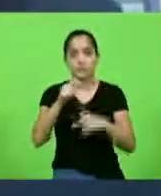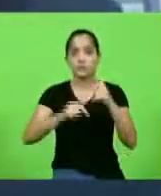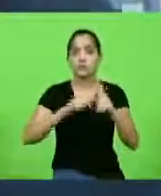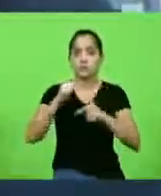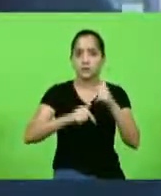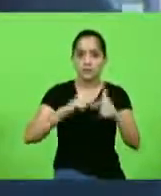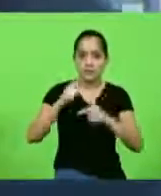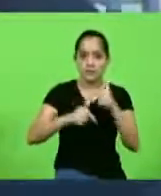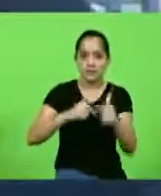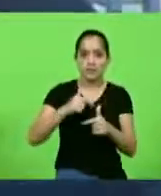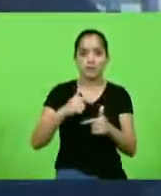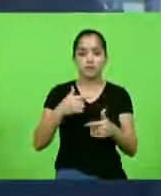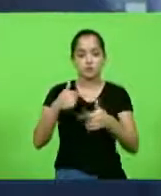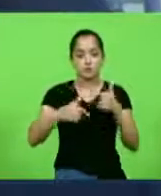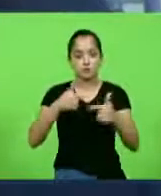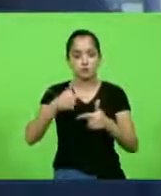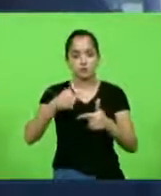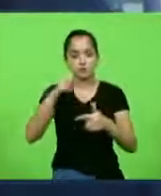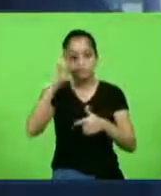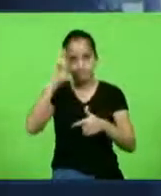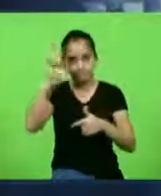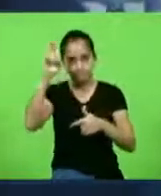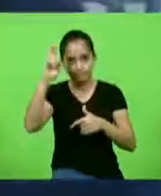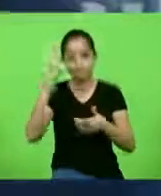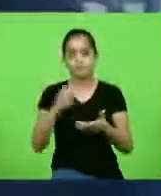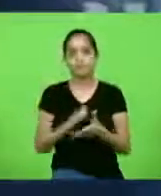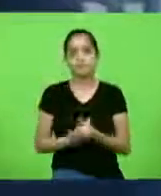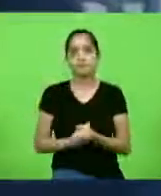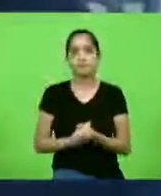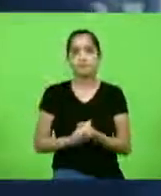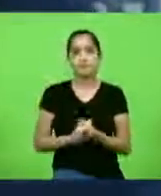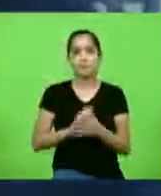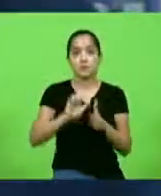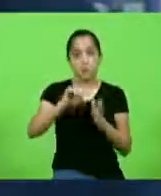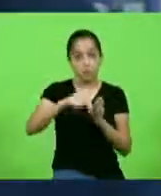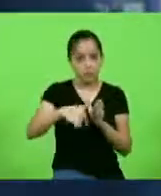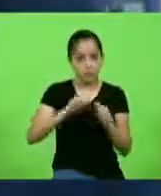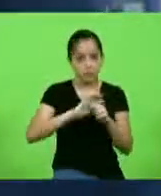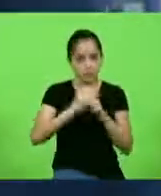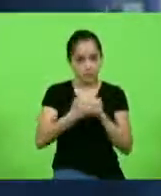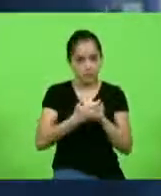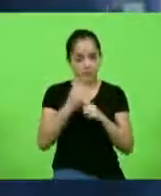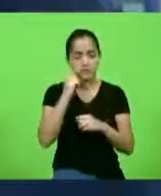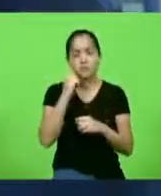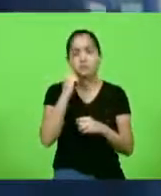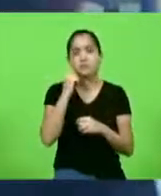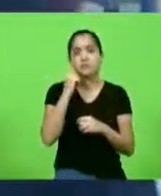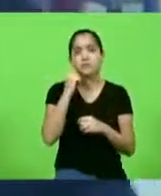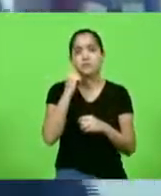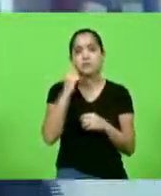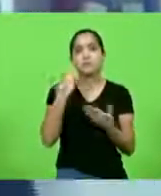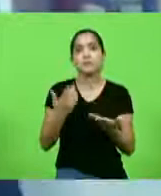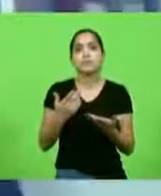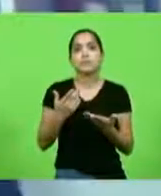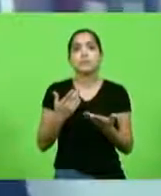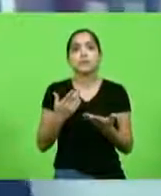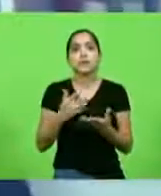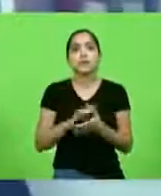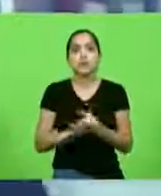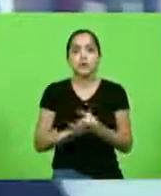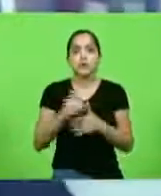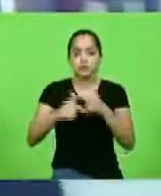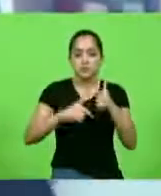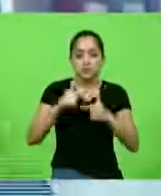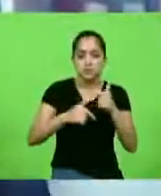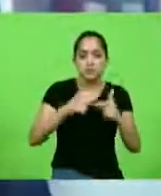estou coordenando em relação ao trabalho do pós-covid. A reabilitação precisa andar